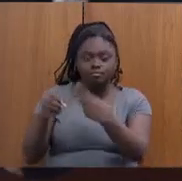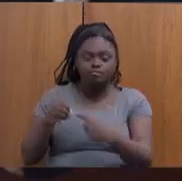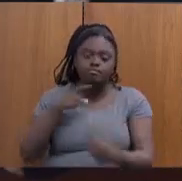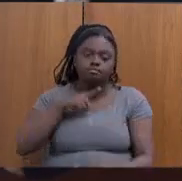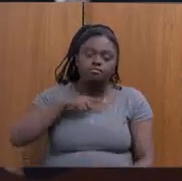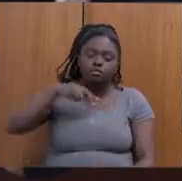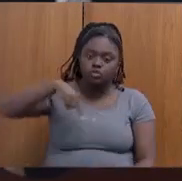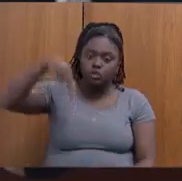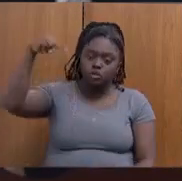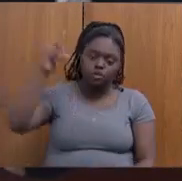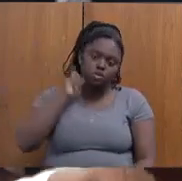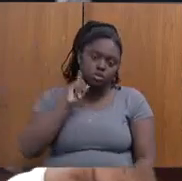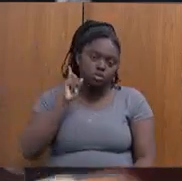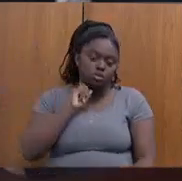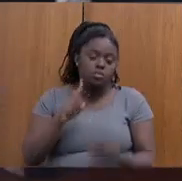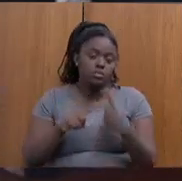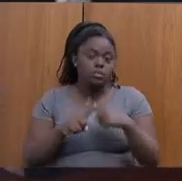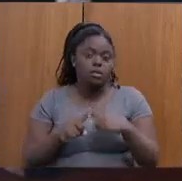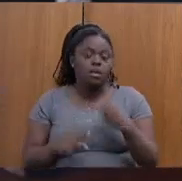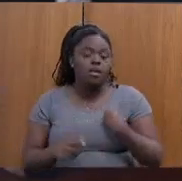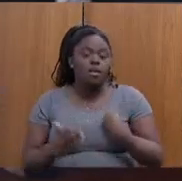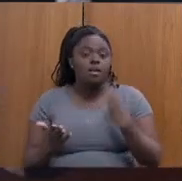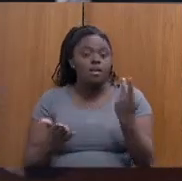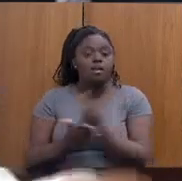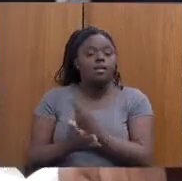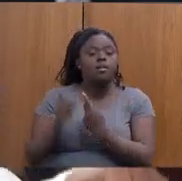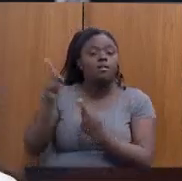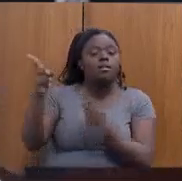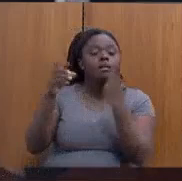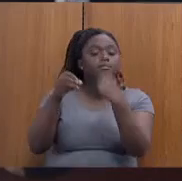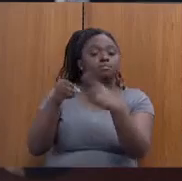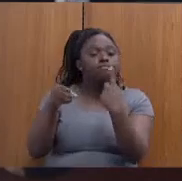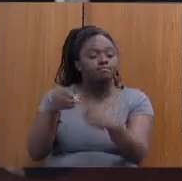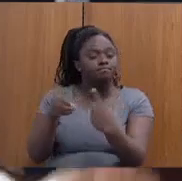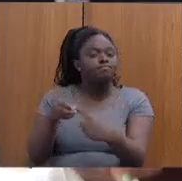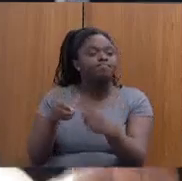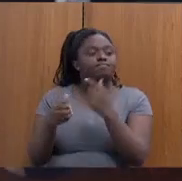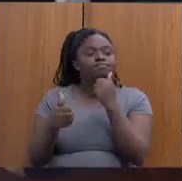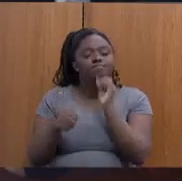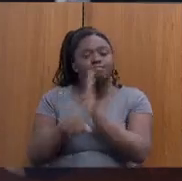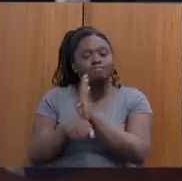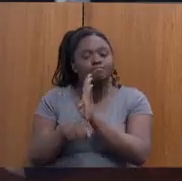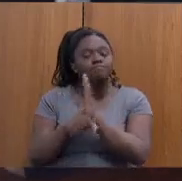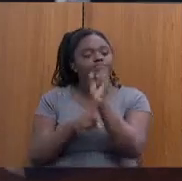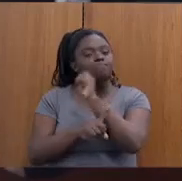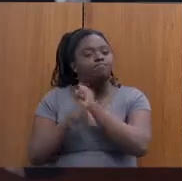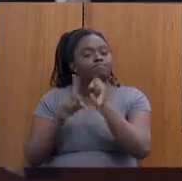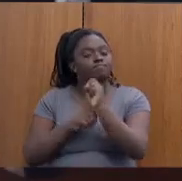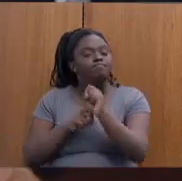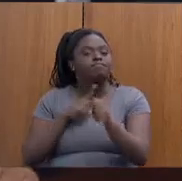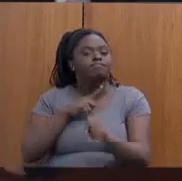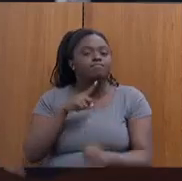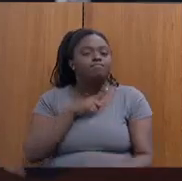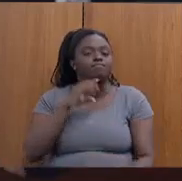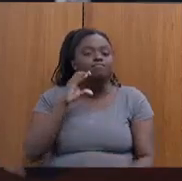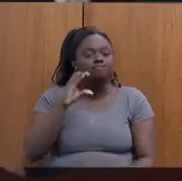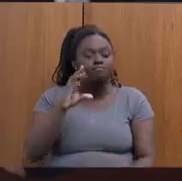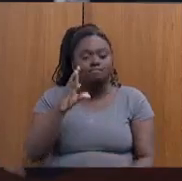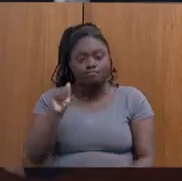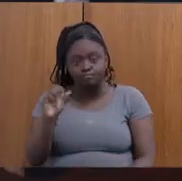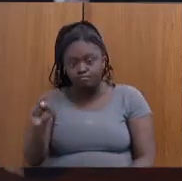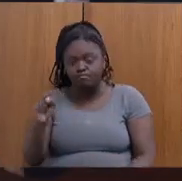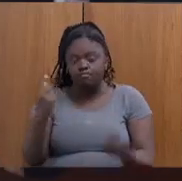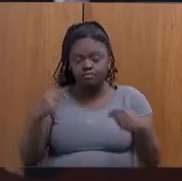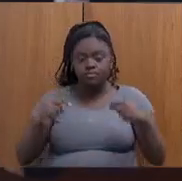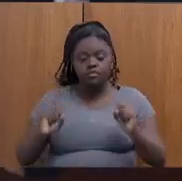Simãs, porque a vida acontece lá no município. É lá que está a assistente social, é lá que está o Cras. Então, nós temos que ter um empenho maior dos